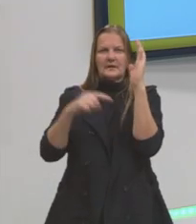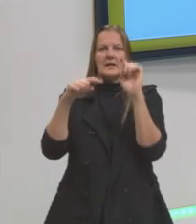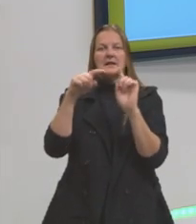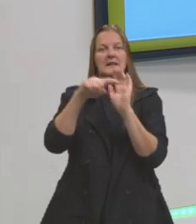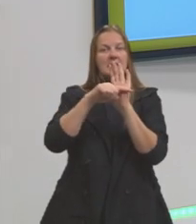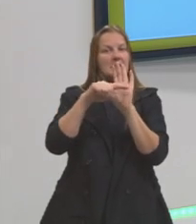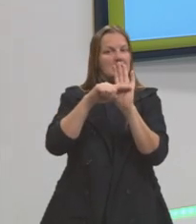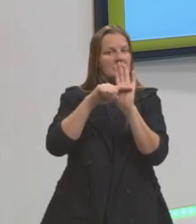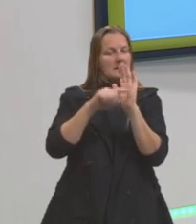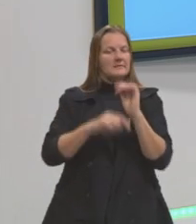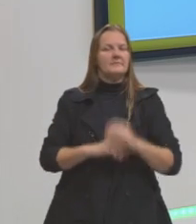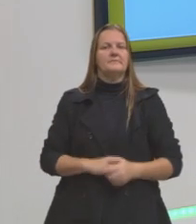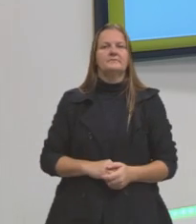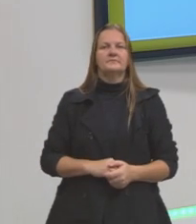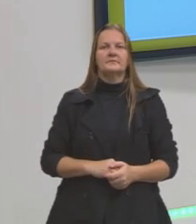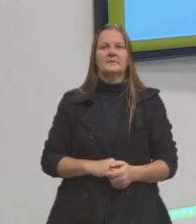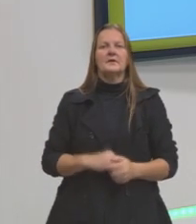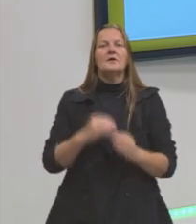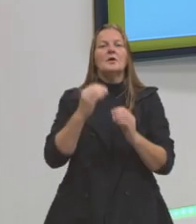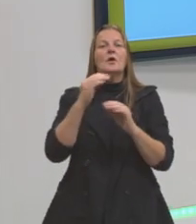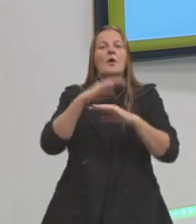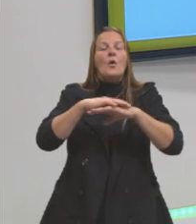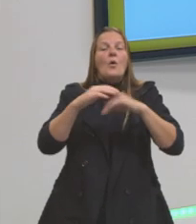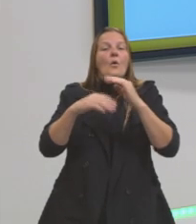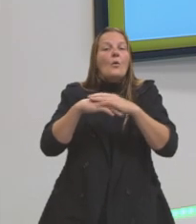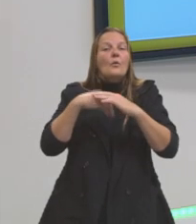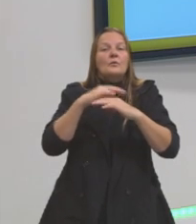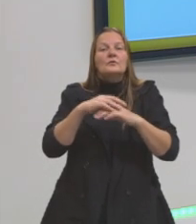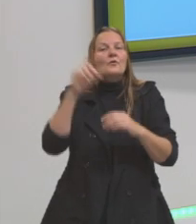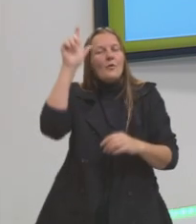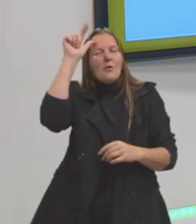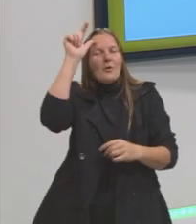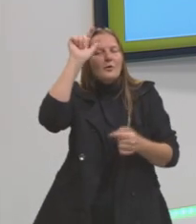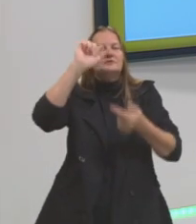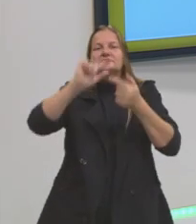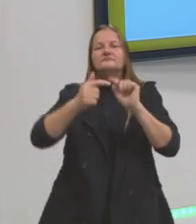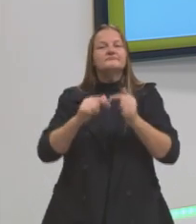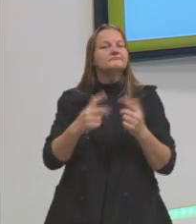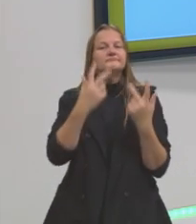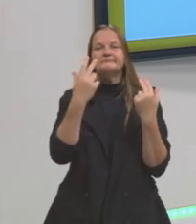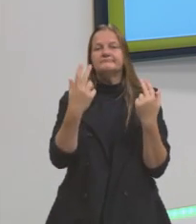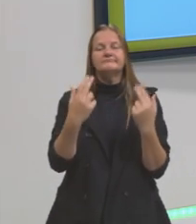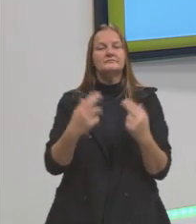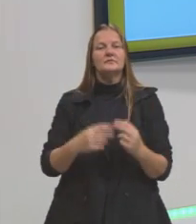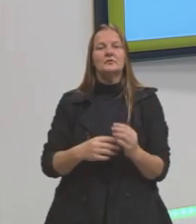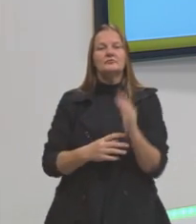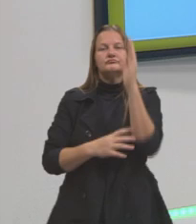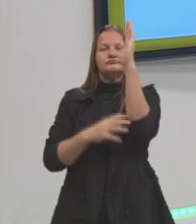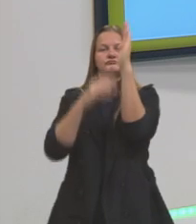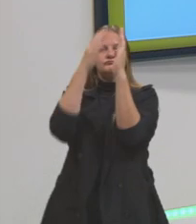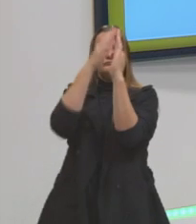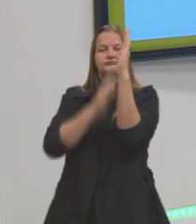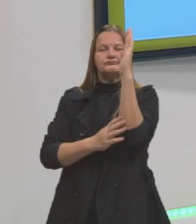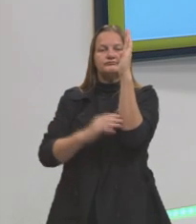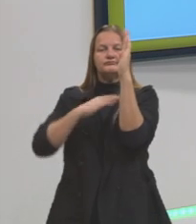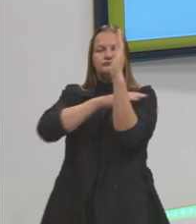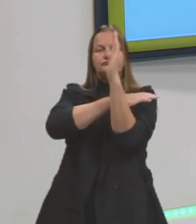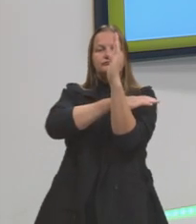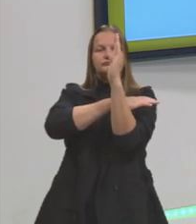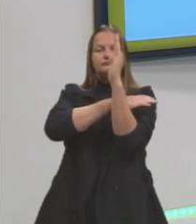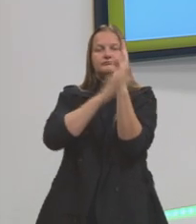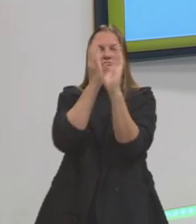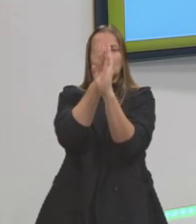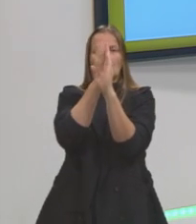então, em relação ao plano cartesiano, é uma construção muito lógica, uma construção que existe uma ordenação, e quando a gente pega